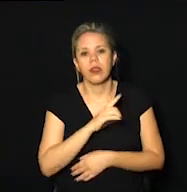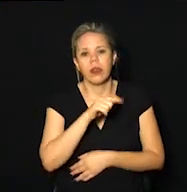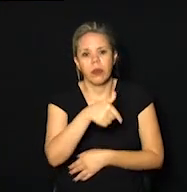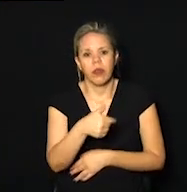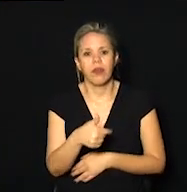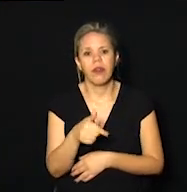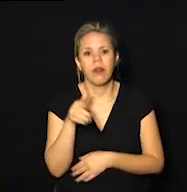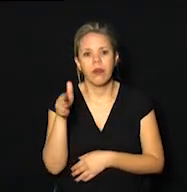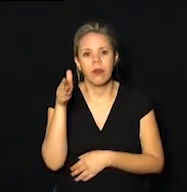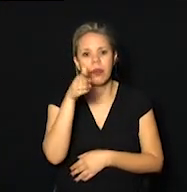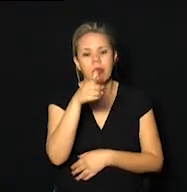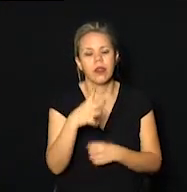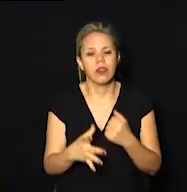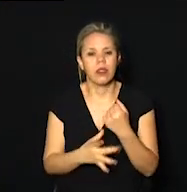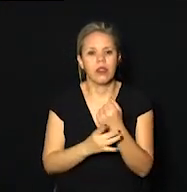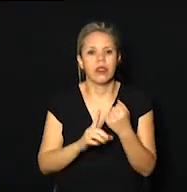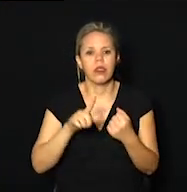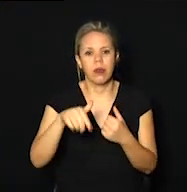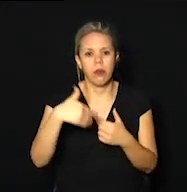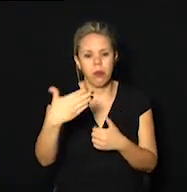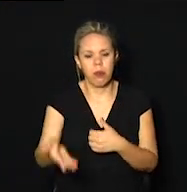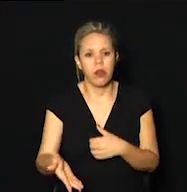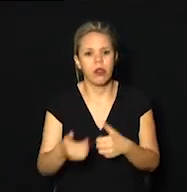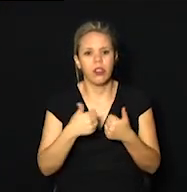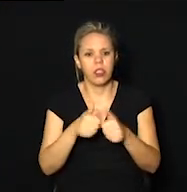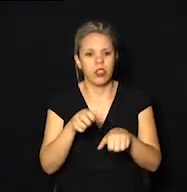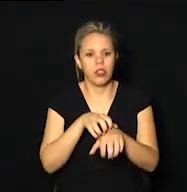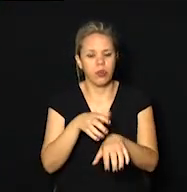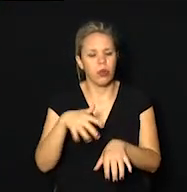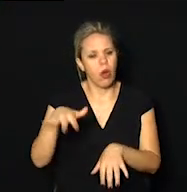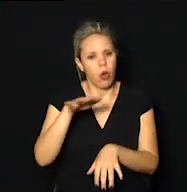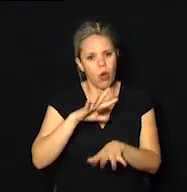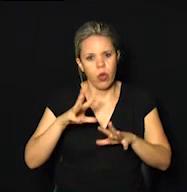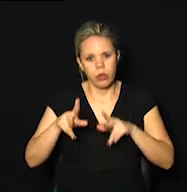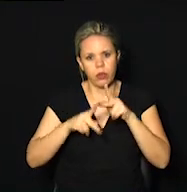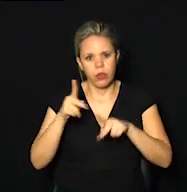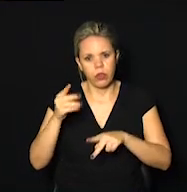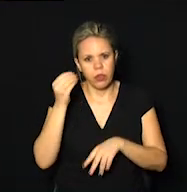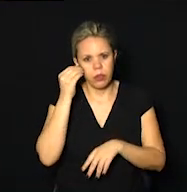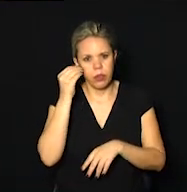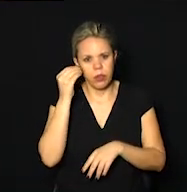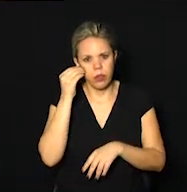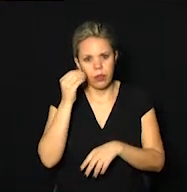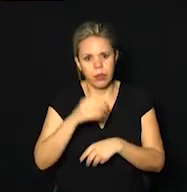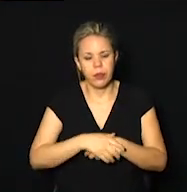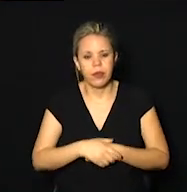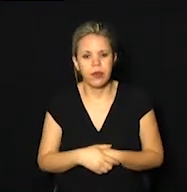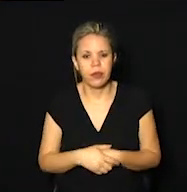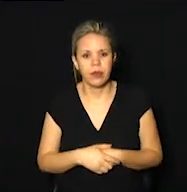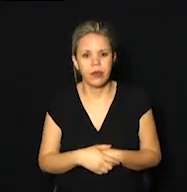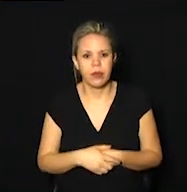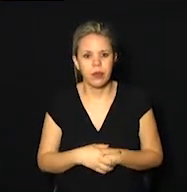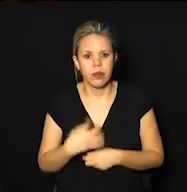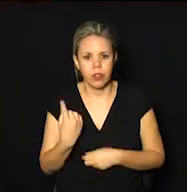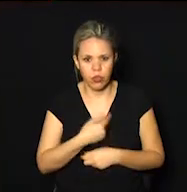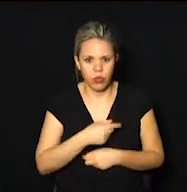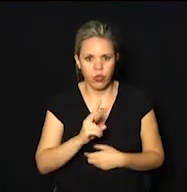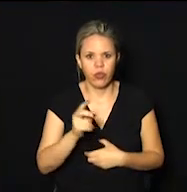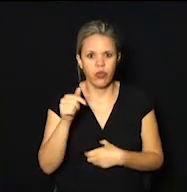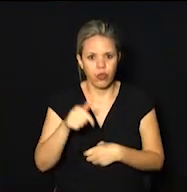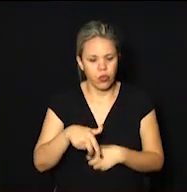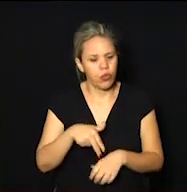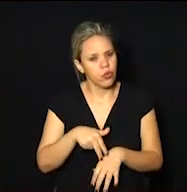aí vai para a área de segurança, área de transporte, para todo mundo ser testado, Gabriel. E a gente continua aqui